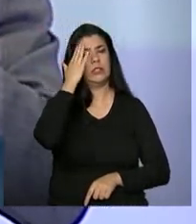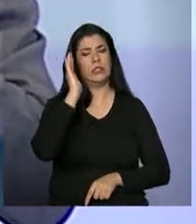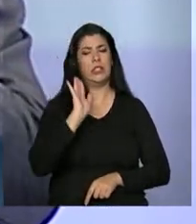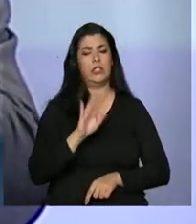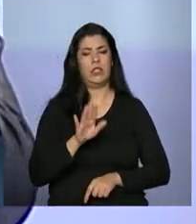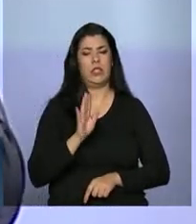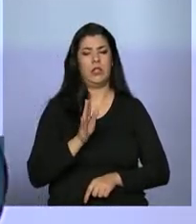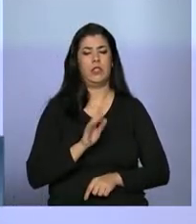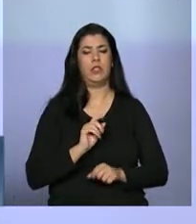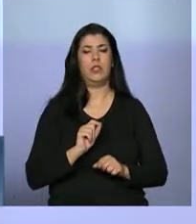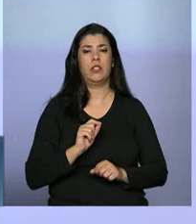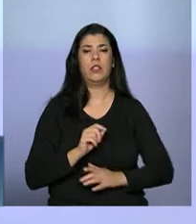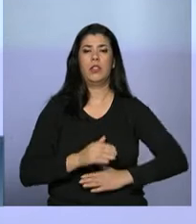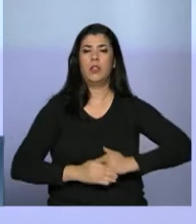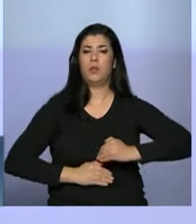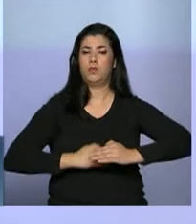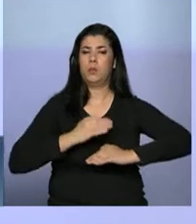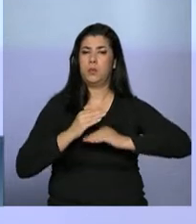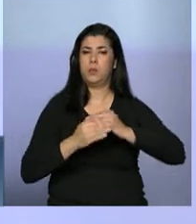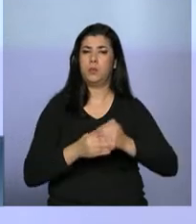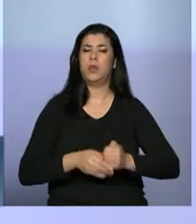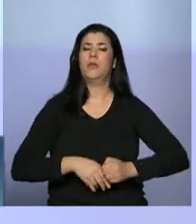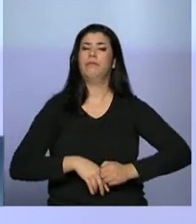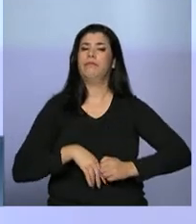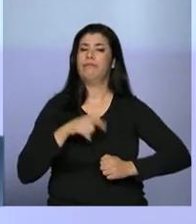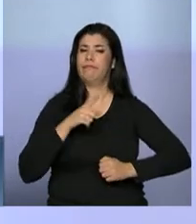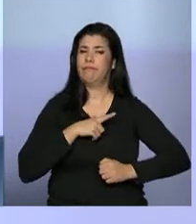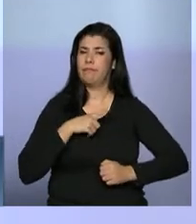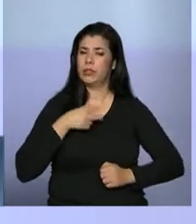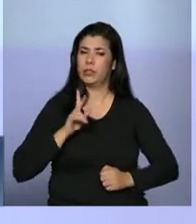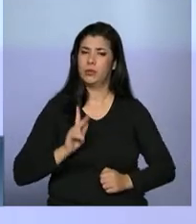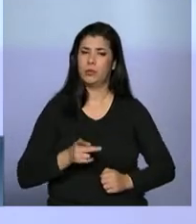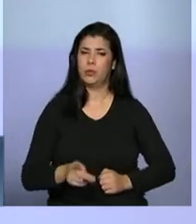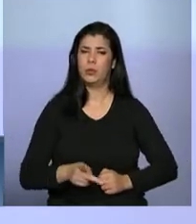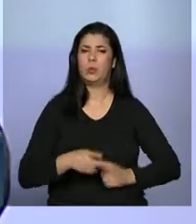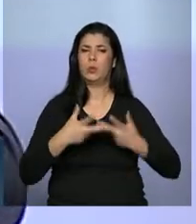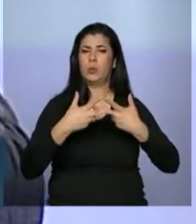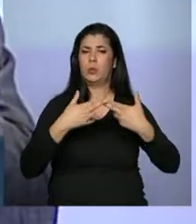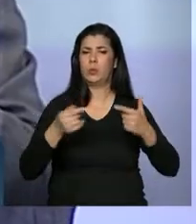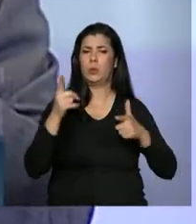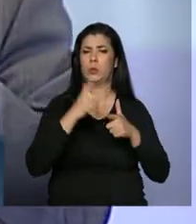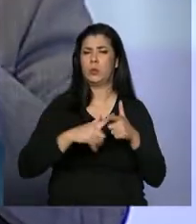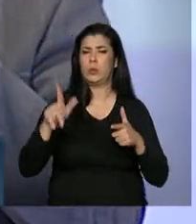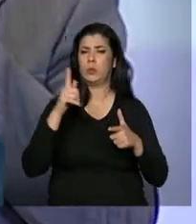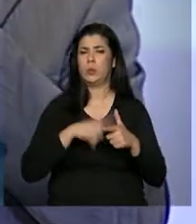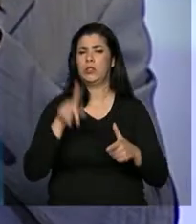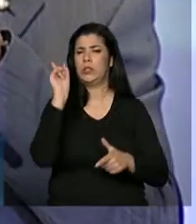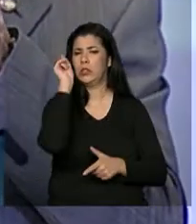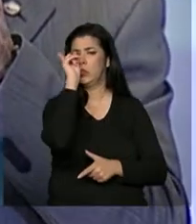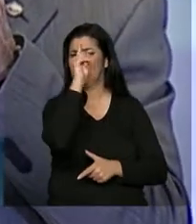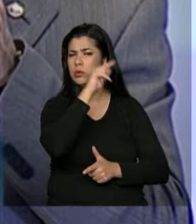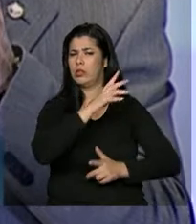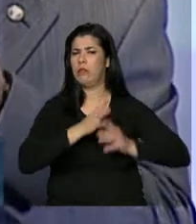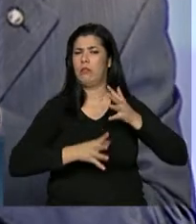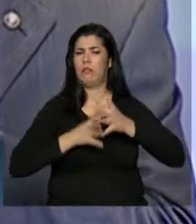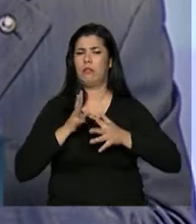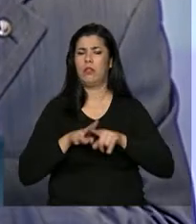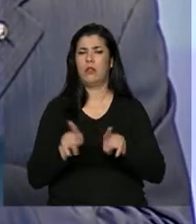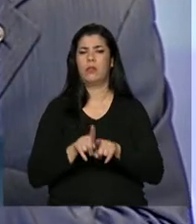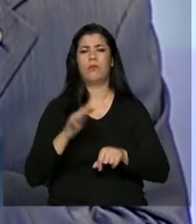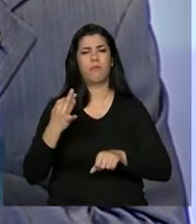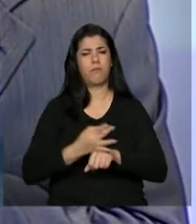que os obstáculos vão surgir, vão continuar surgindo, mas eles serão enfrentados e serão